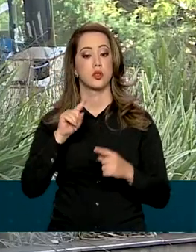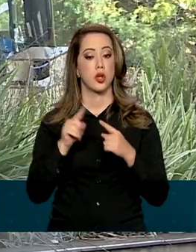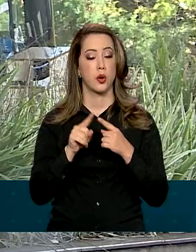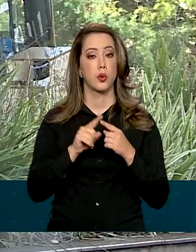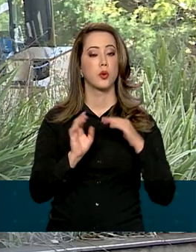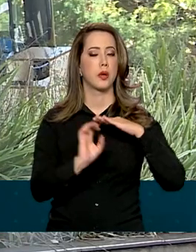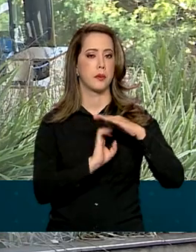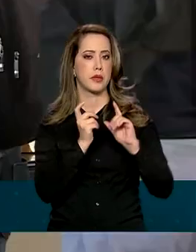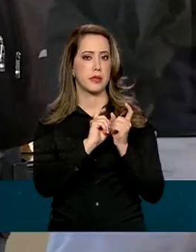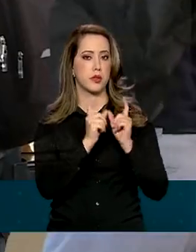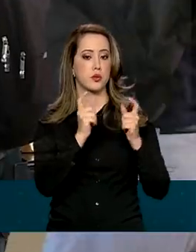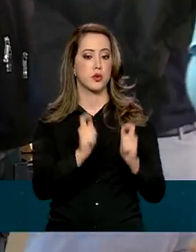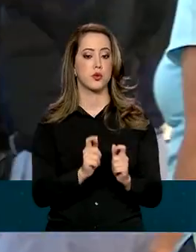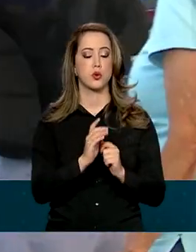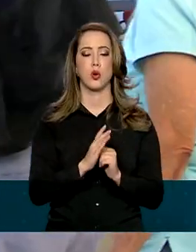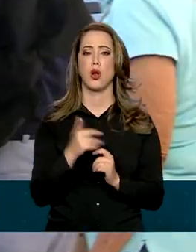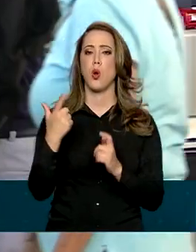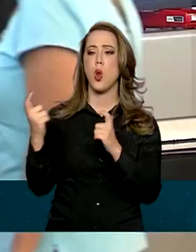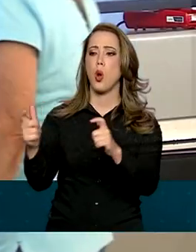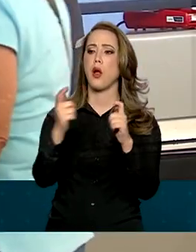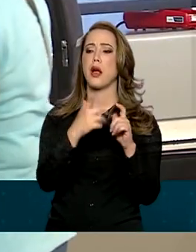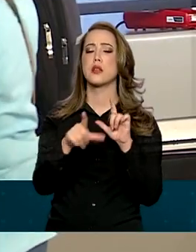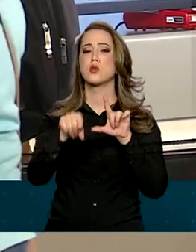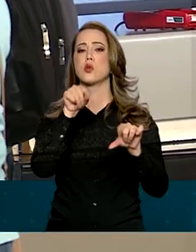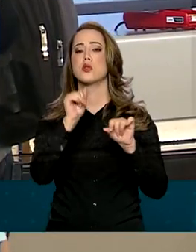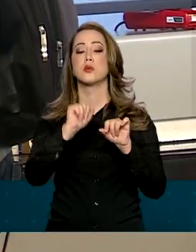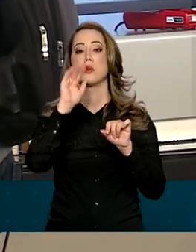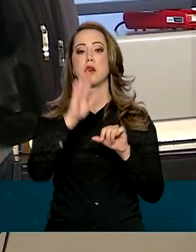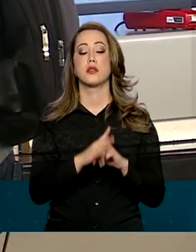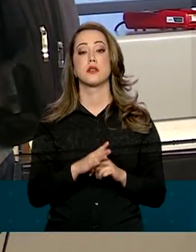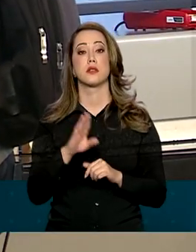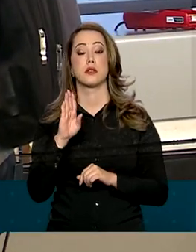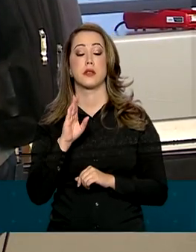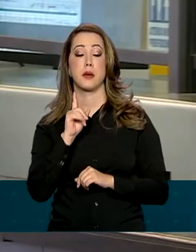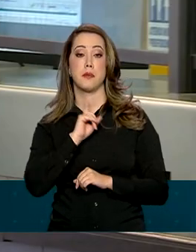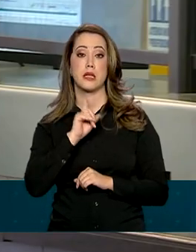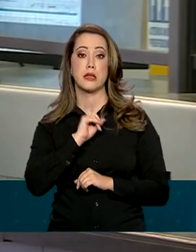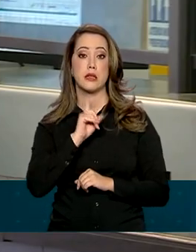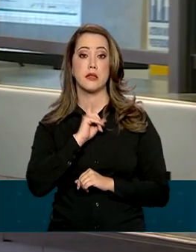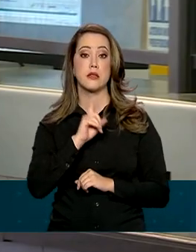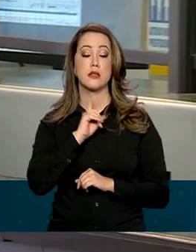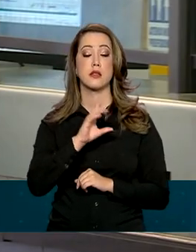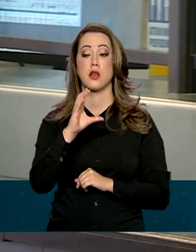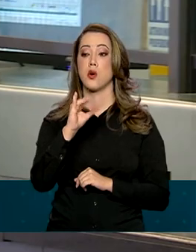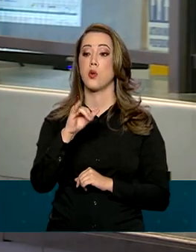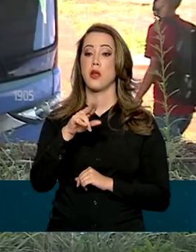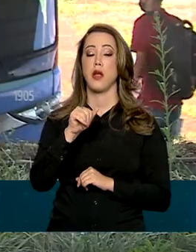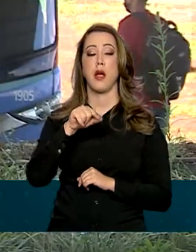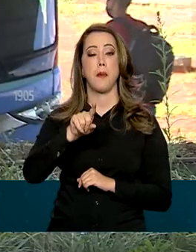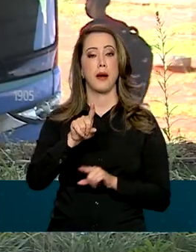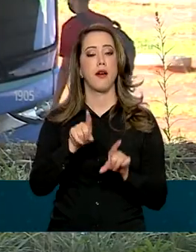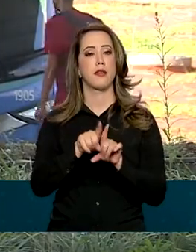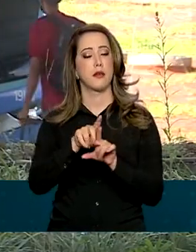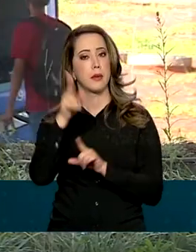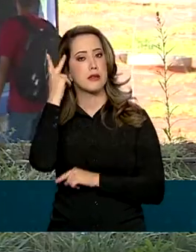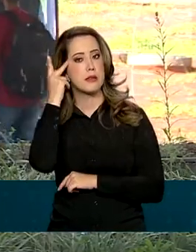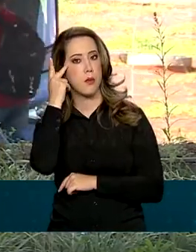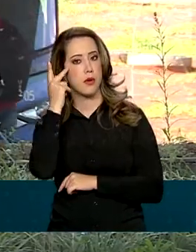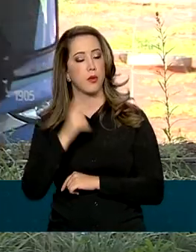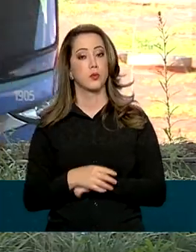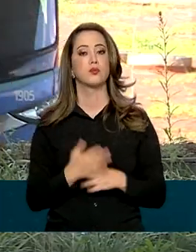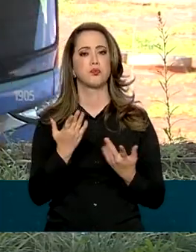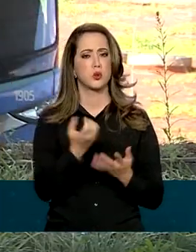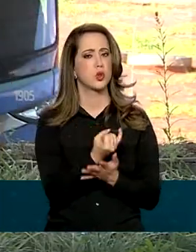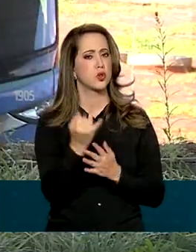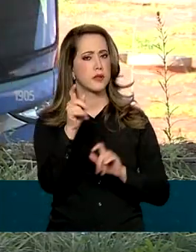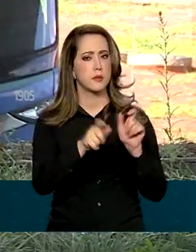que administra o local, entre os destinos mais procurados estão Belo Horizonte, Cuiabá e São Paulo. Muitos passageiros vão